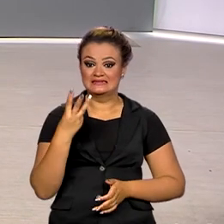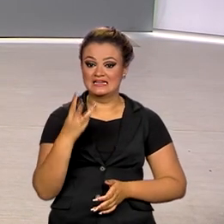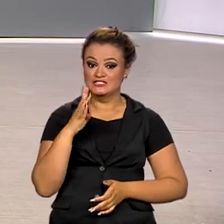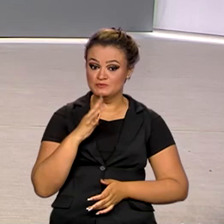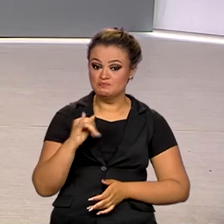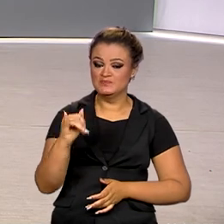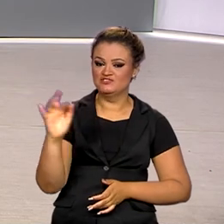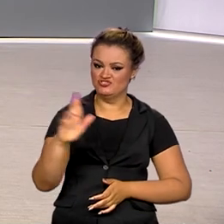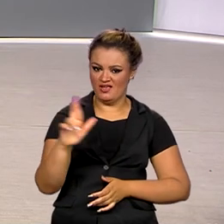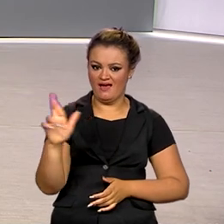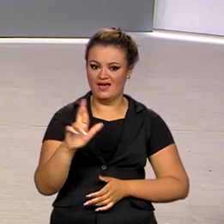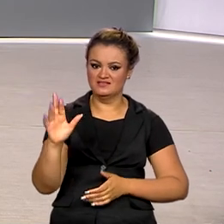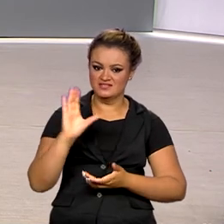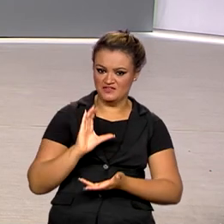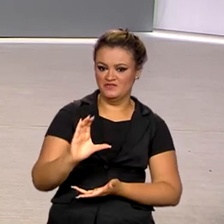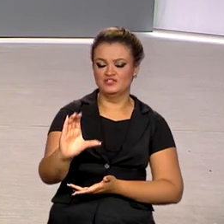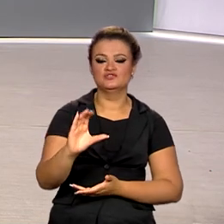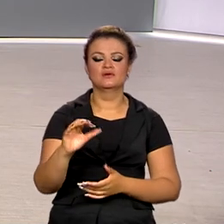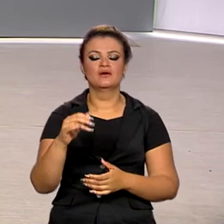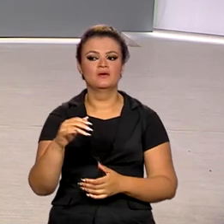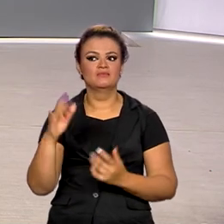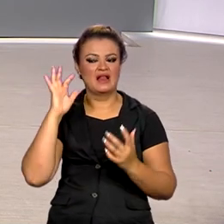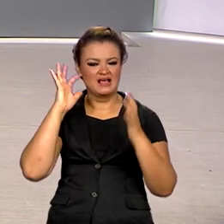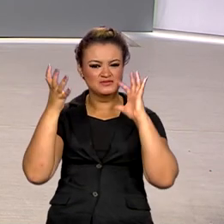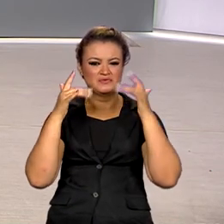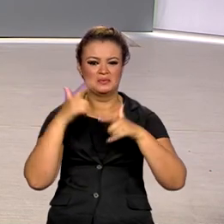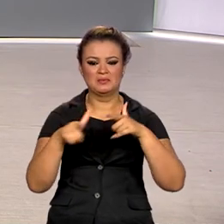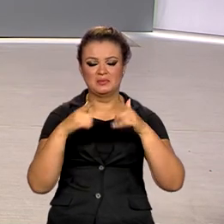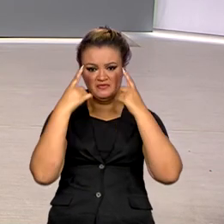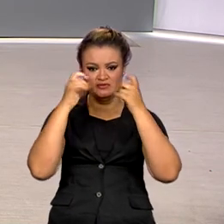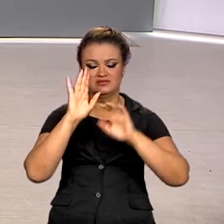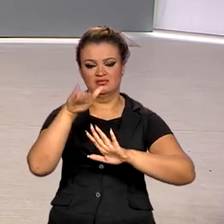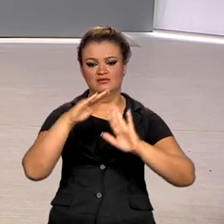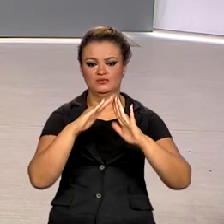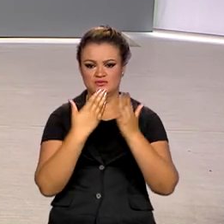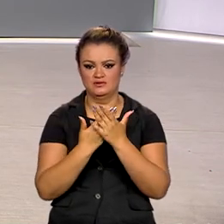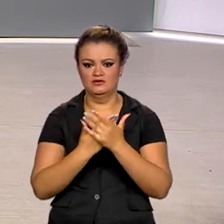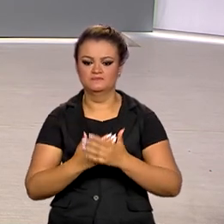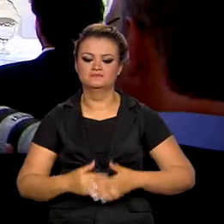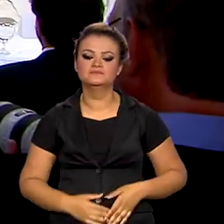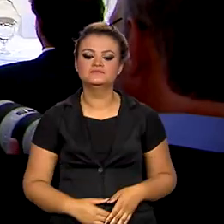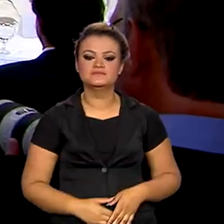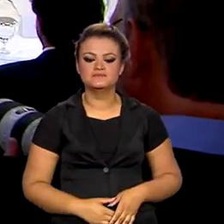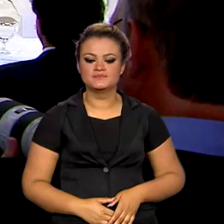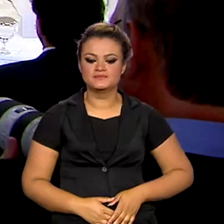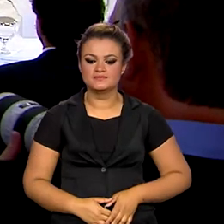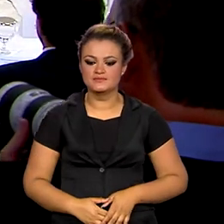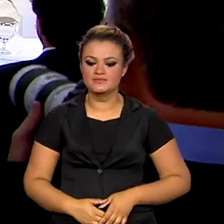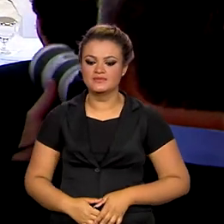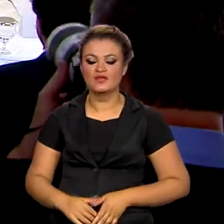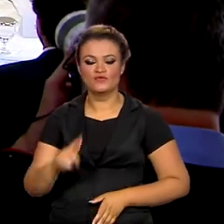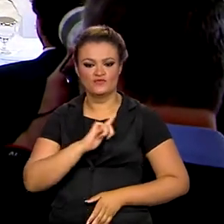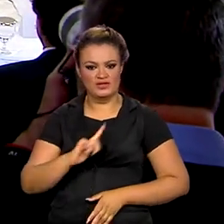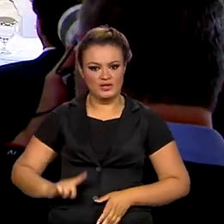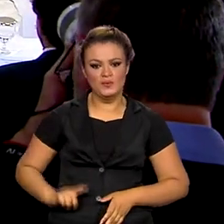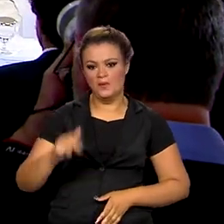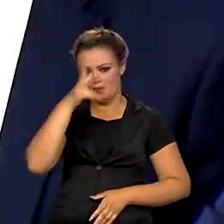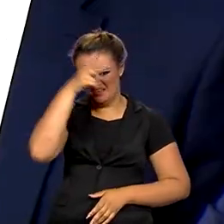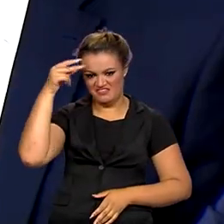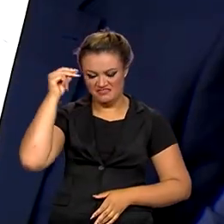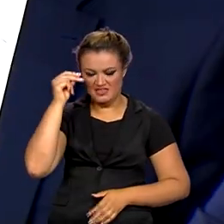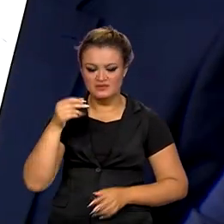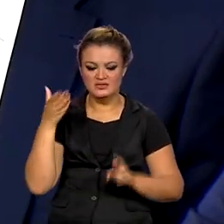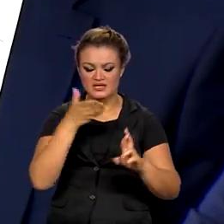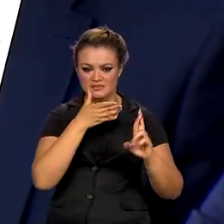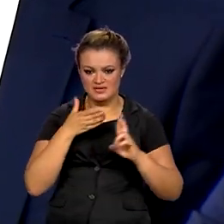Três bilhões de reais vão ser investidos para combater a violência nas escolas do país. Governadores, prefeitos,